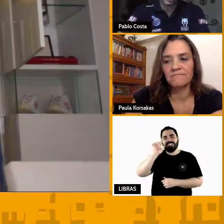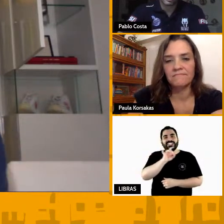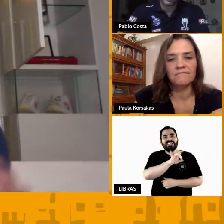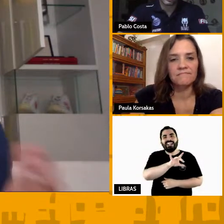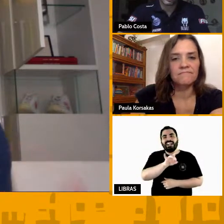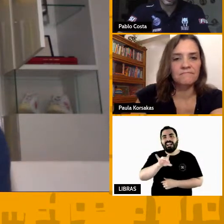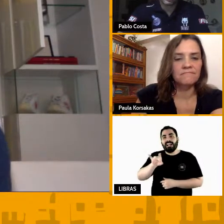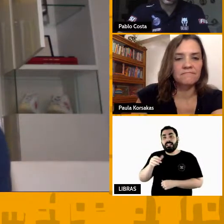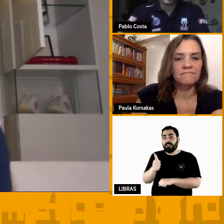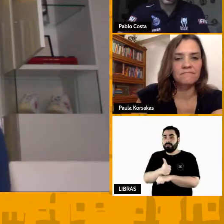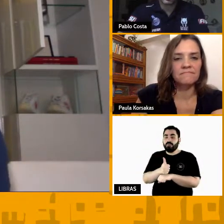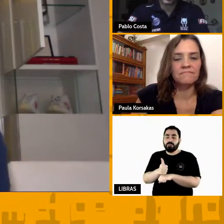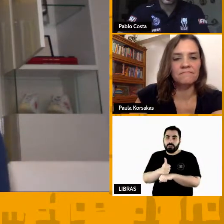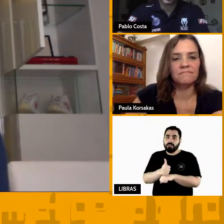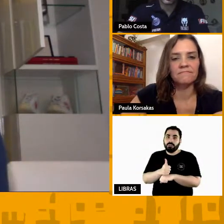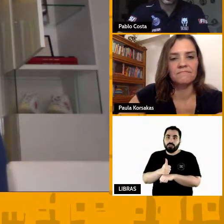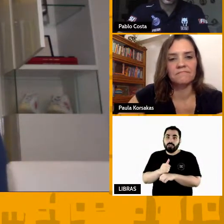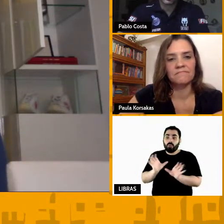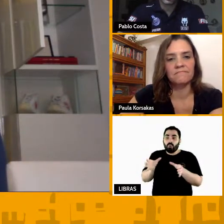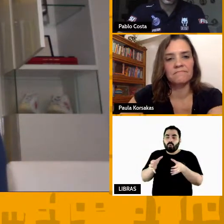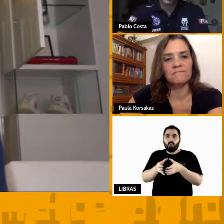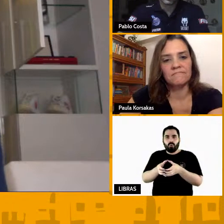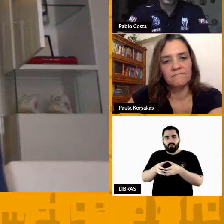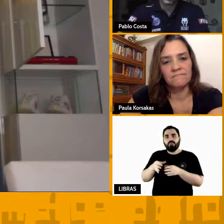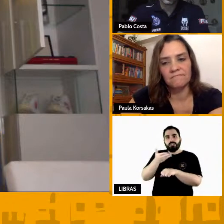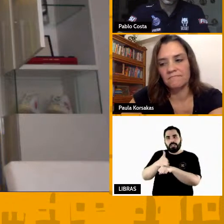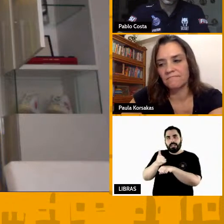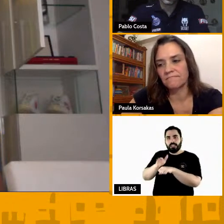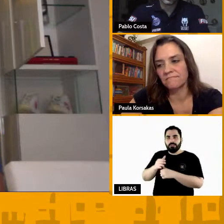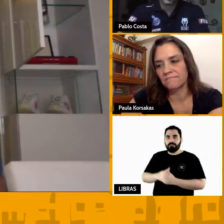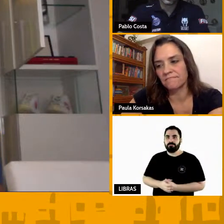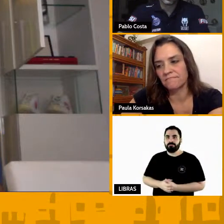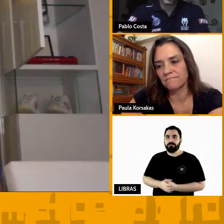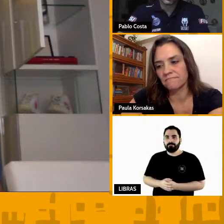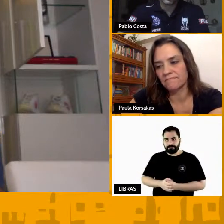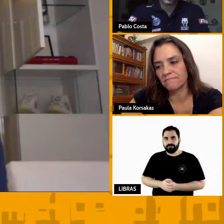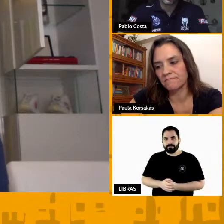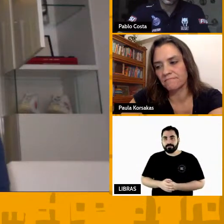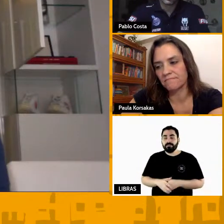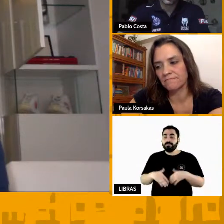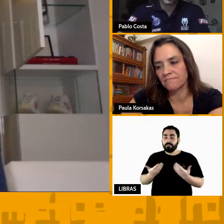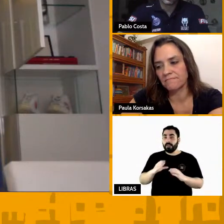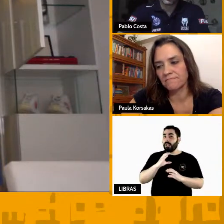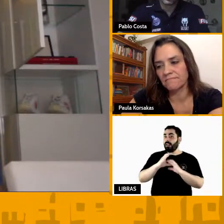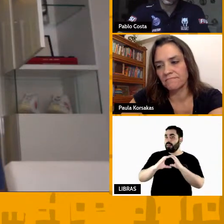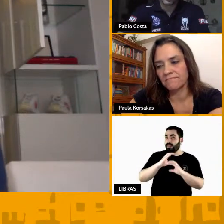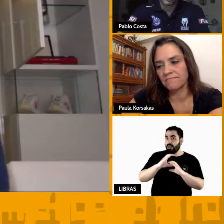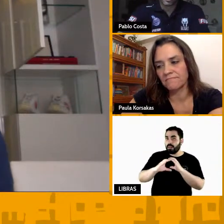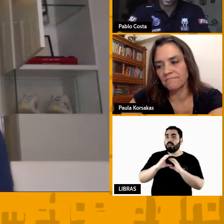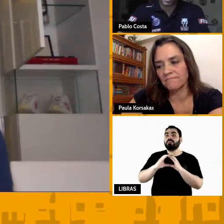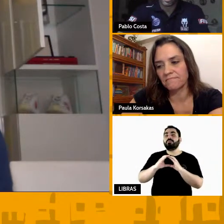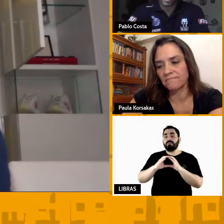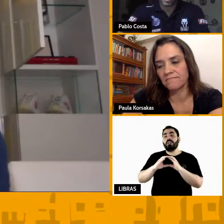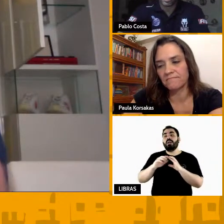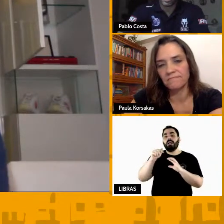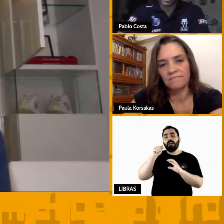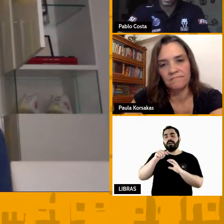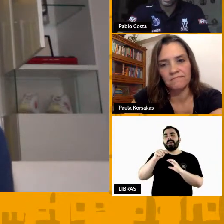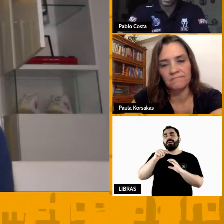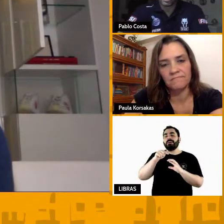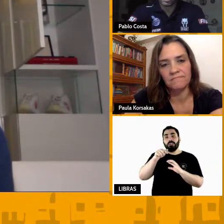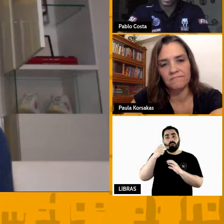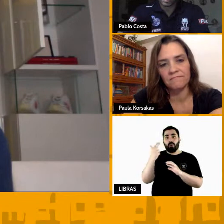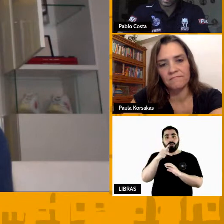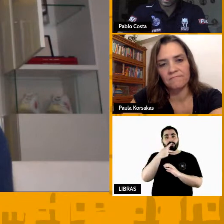técnicos, da sua comissão técnica. Então, a comunicação ela entra, como você falou no começo, outras